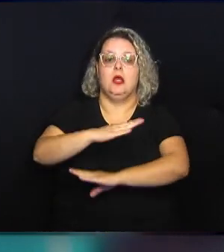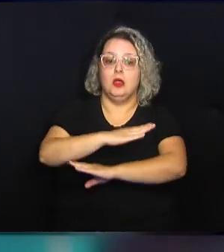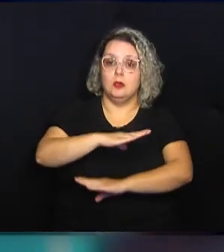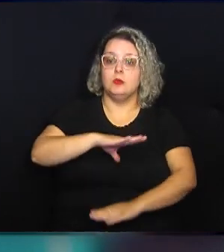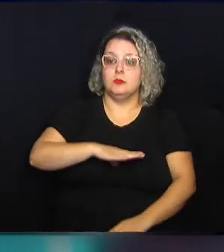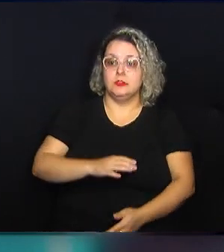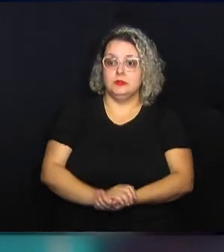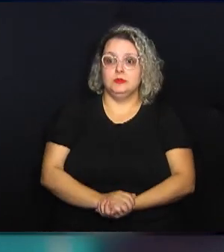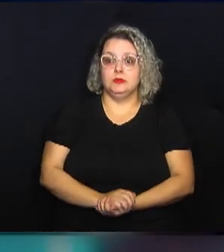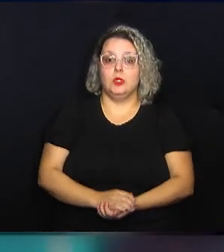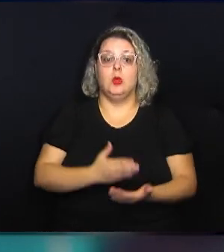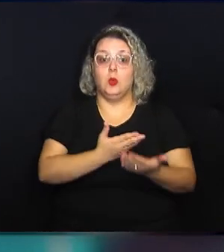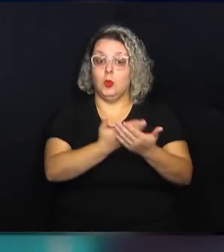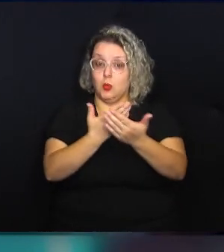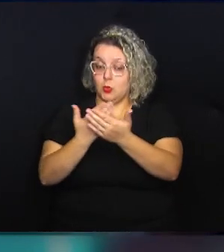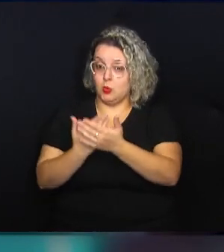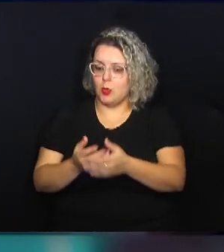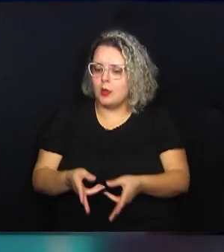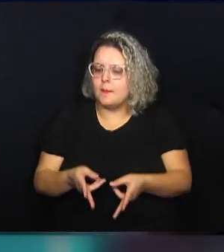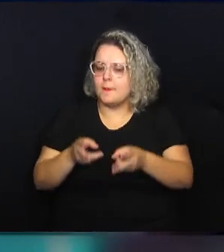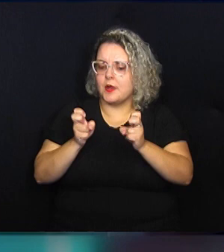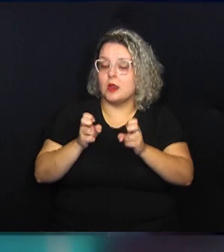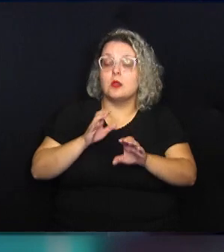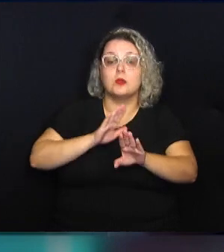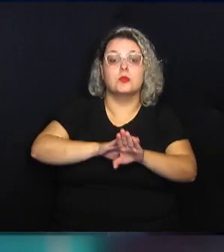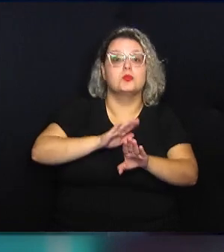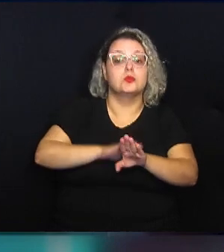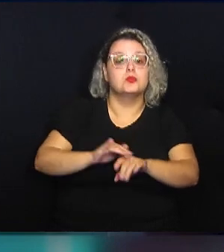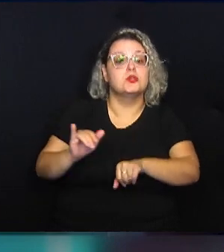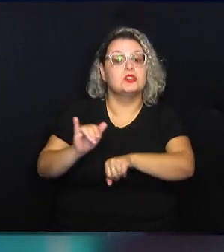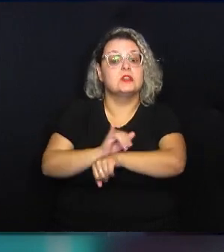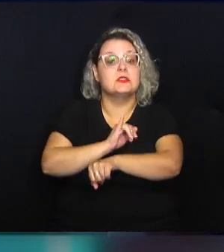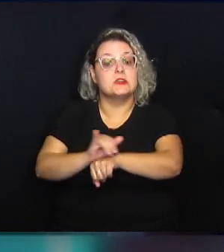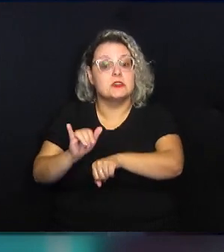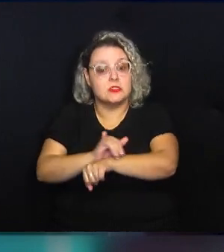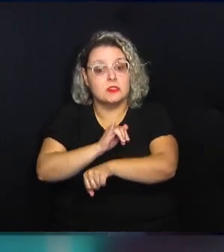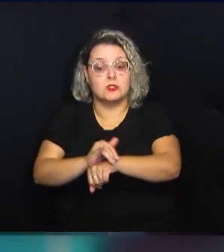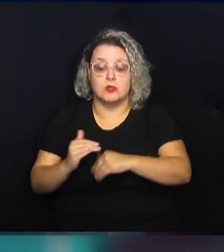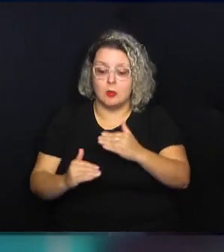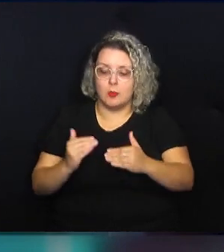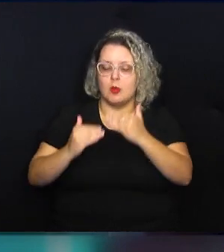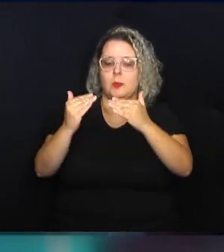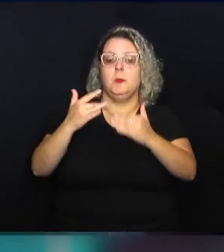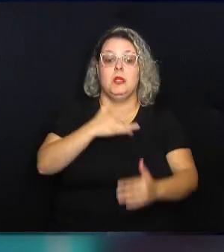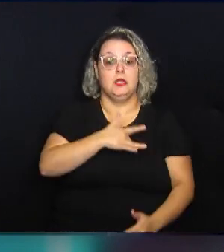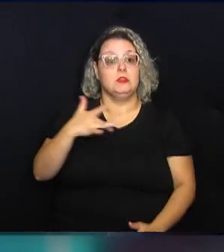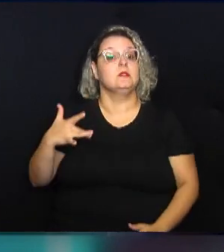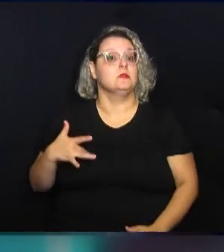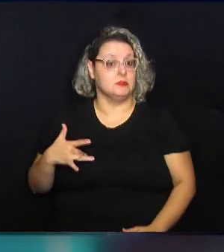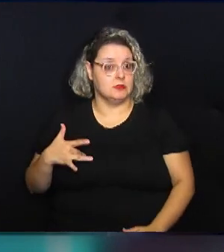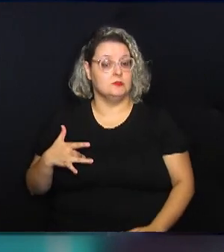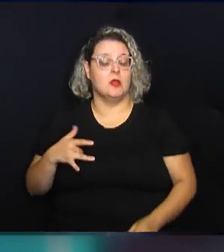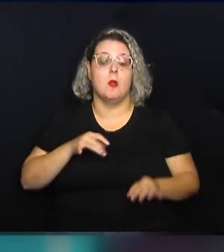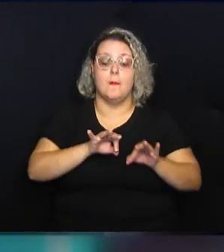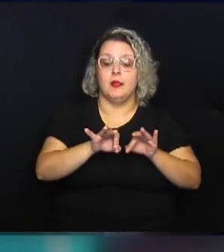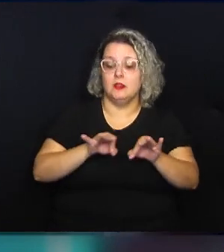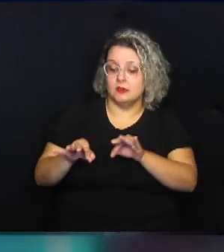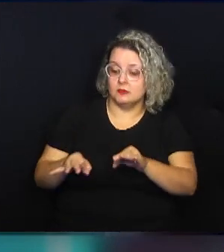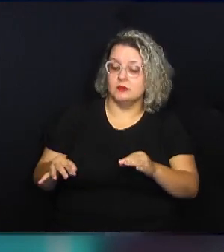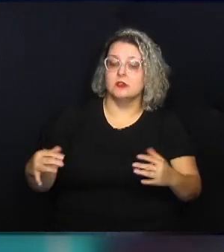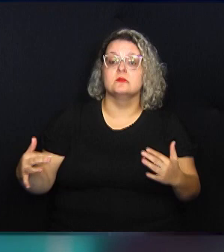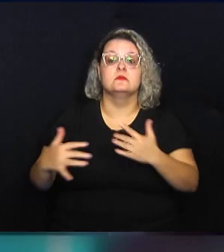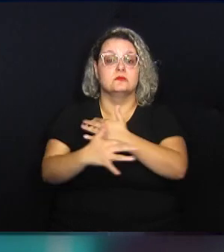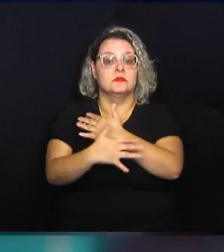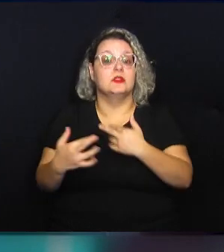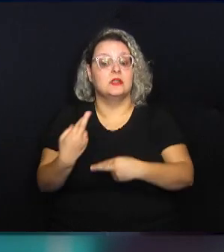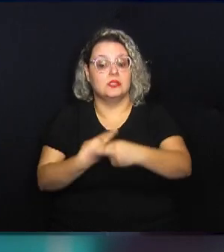plenário da Câmara Municipal. O estudo identificou ações e estratégias de promoção da saúde no